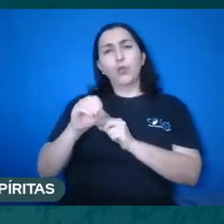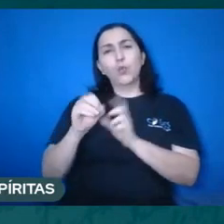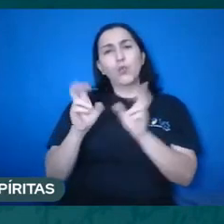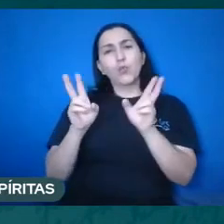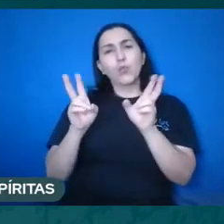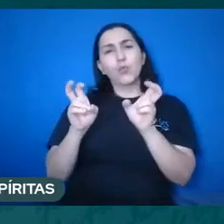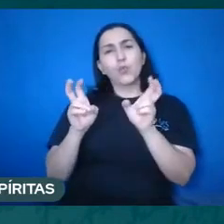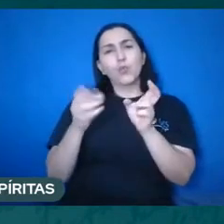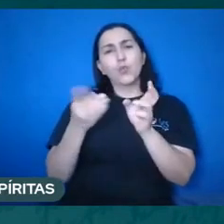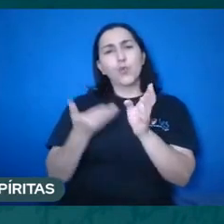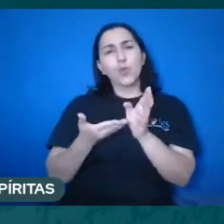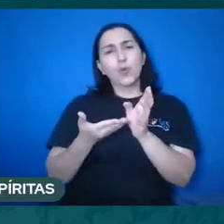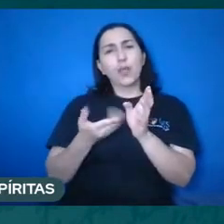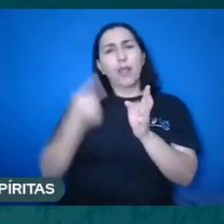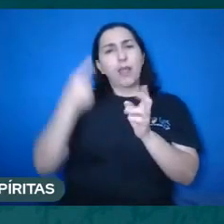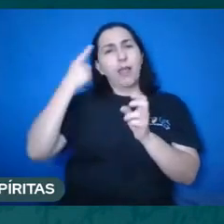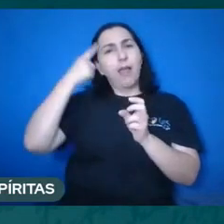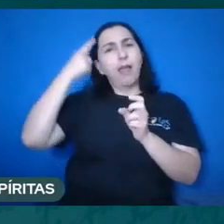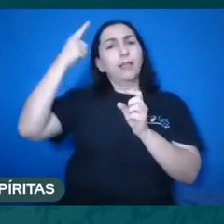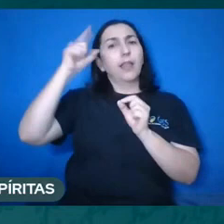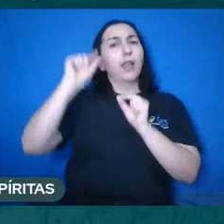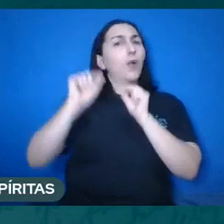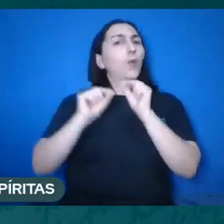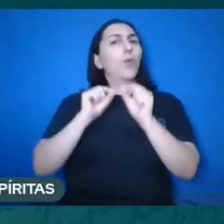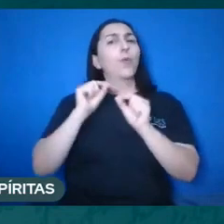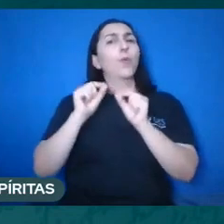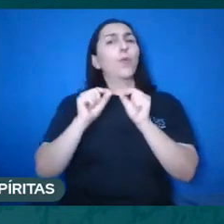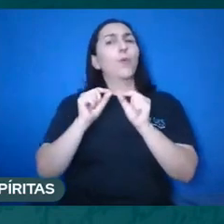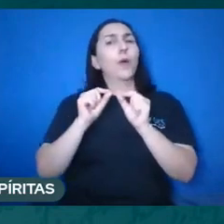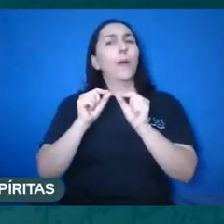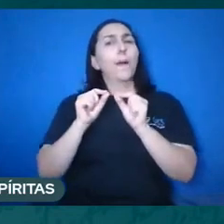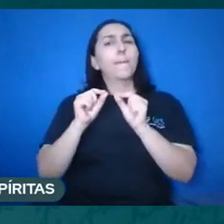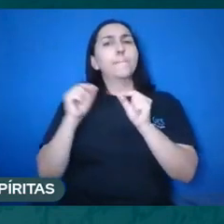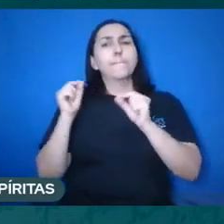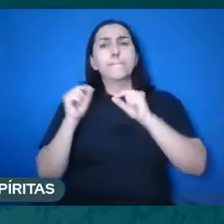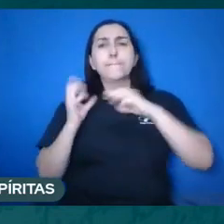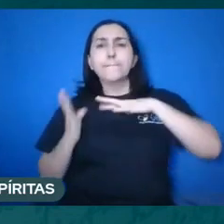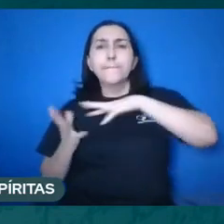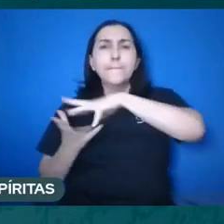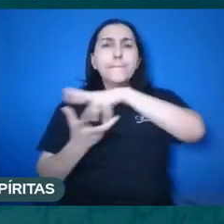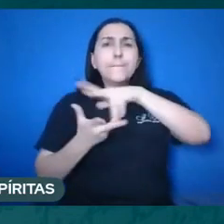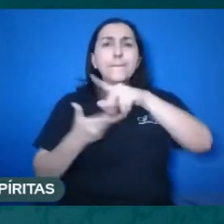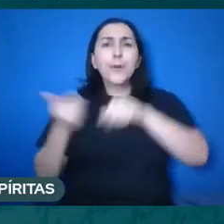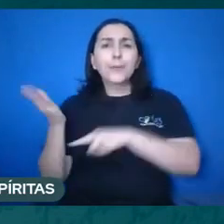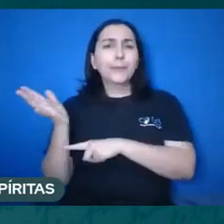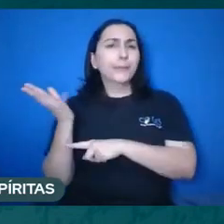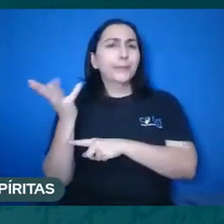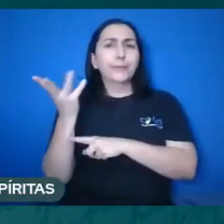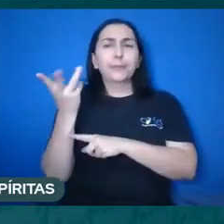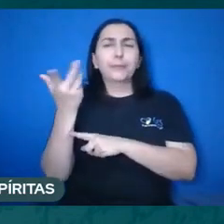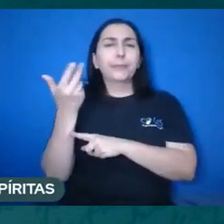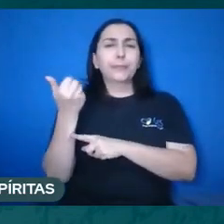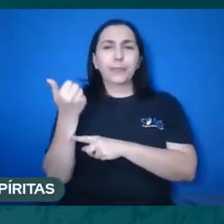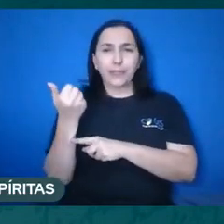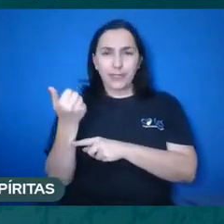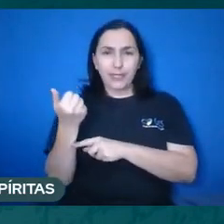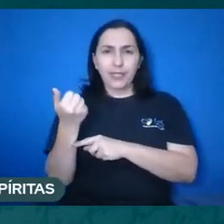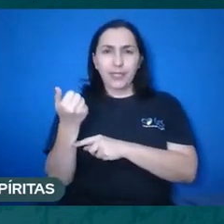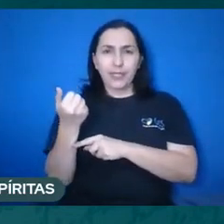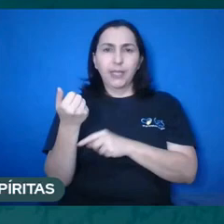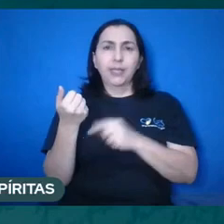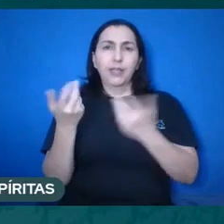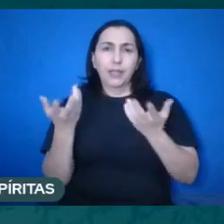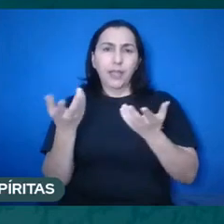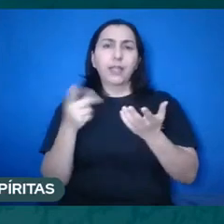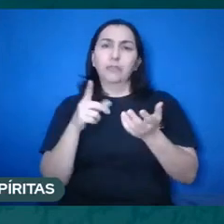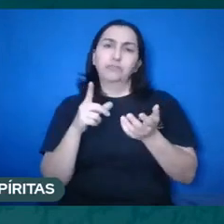ideia que vem do mundo perfeito, ou seja, seria o equivalente aos bons espíritos